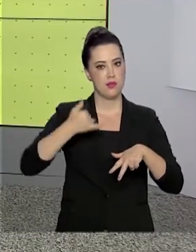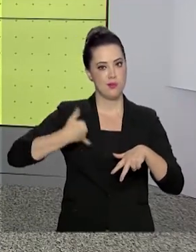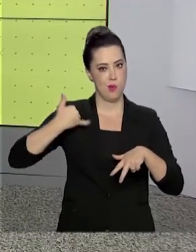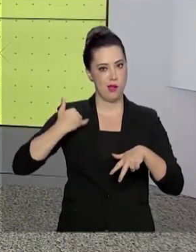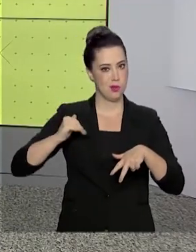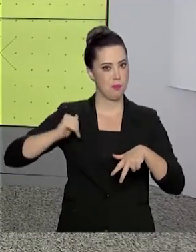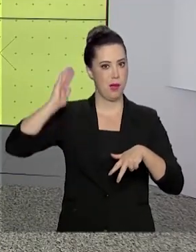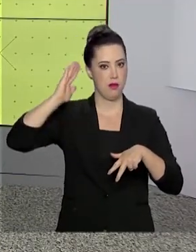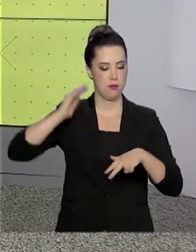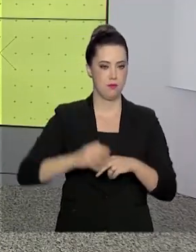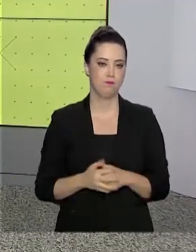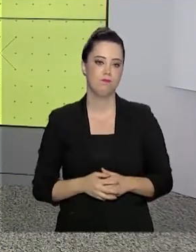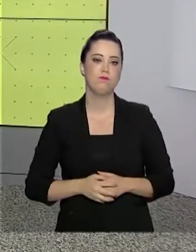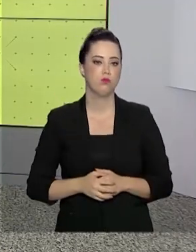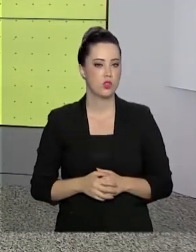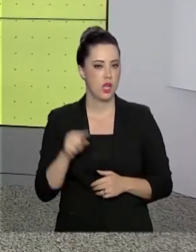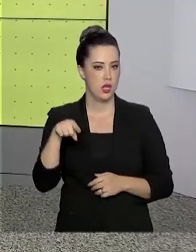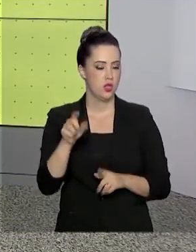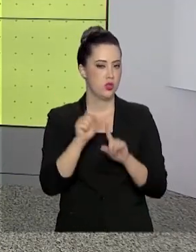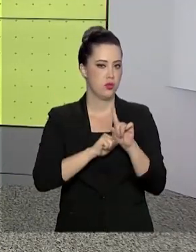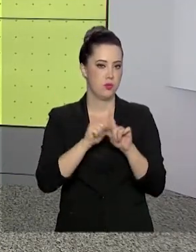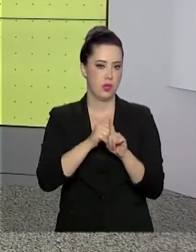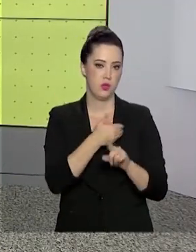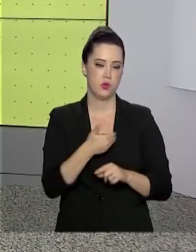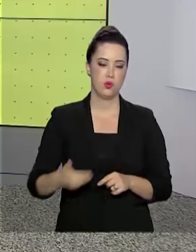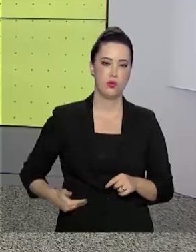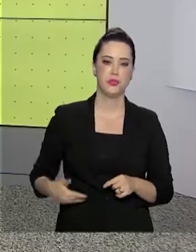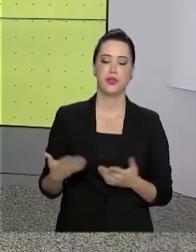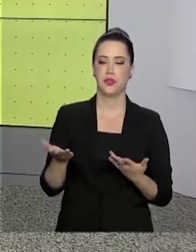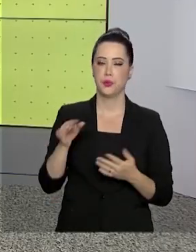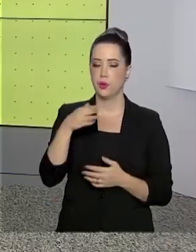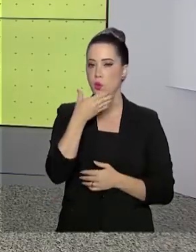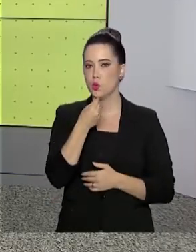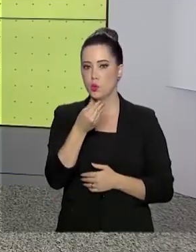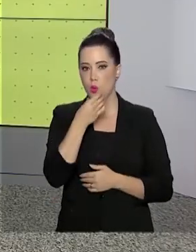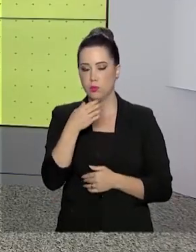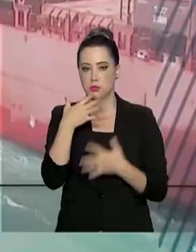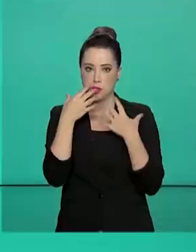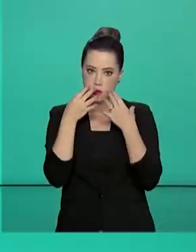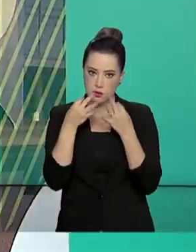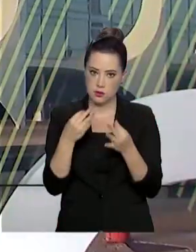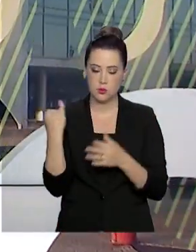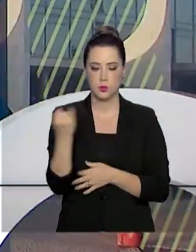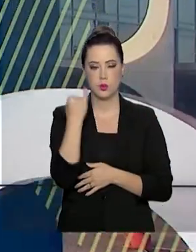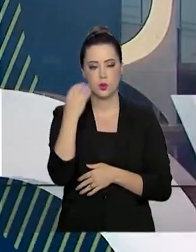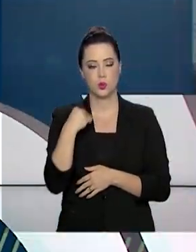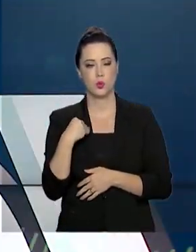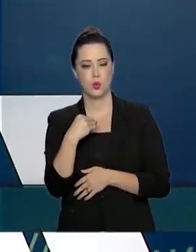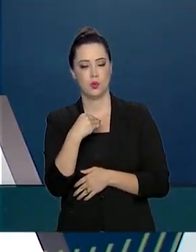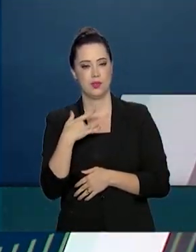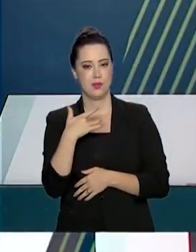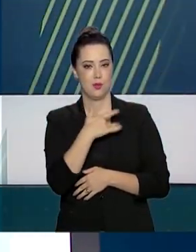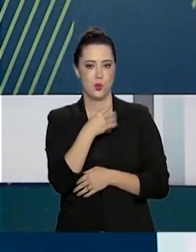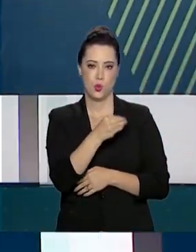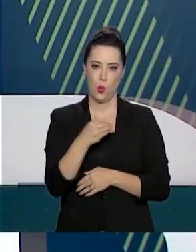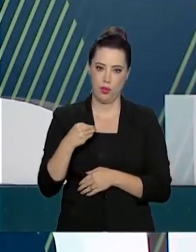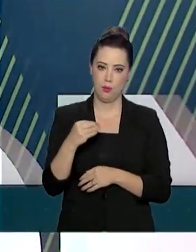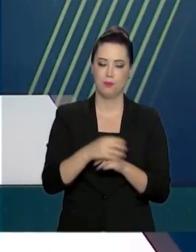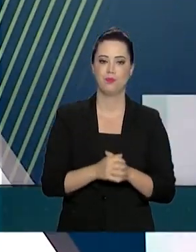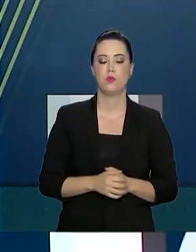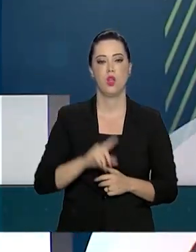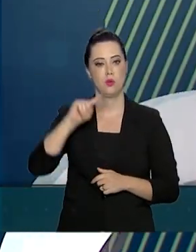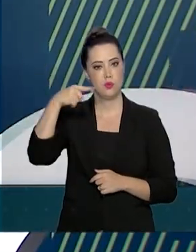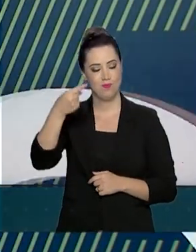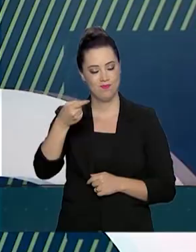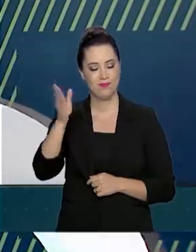pretende conscientizar os homens para a importância de cuidarem da saúde. O governo agora fica por aqui. Nos vemos